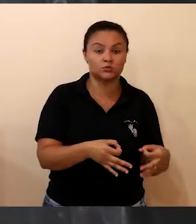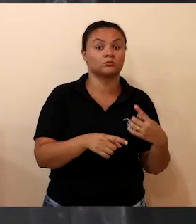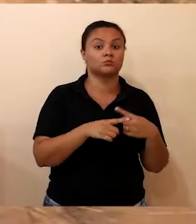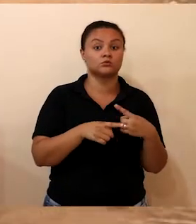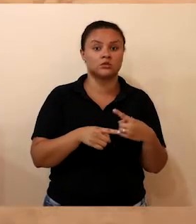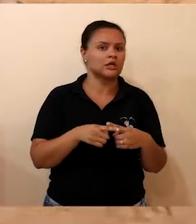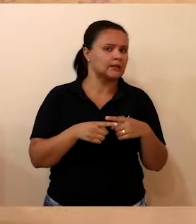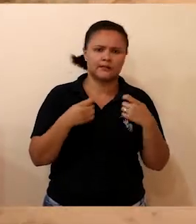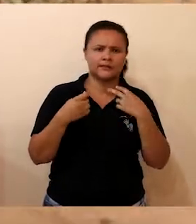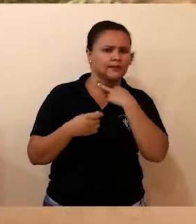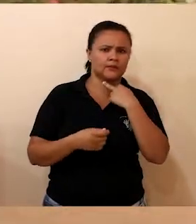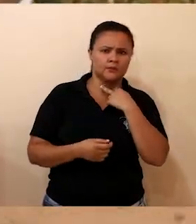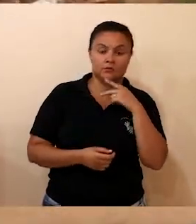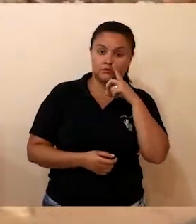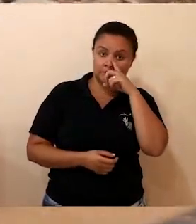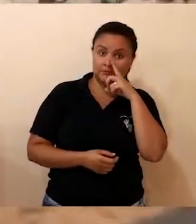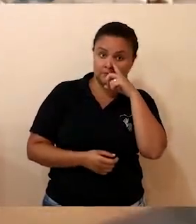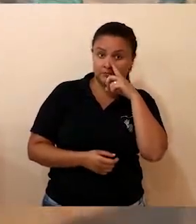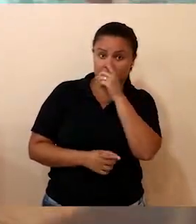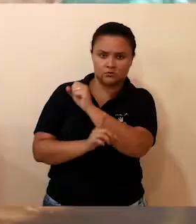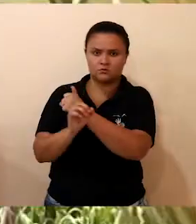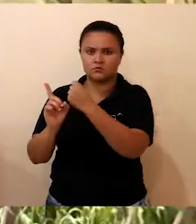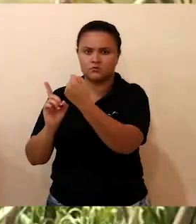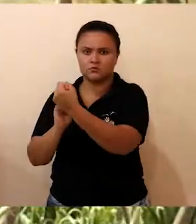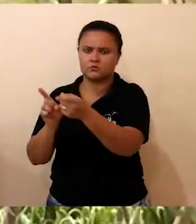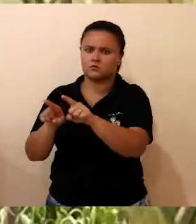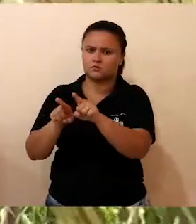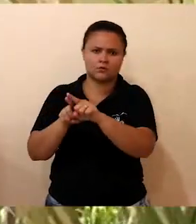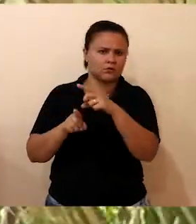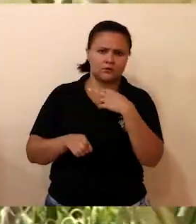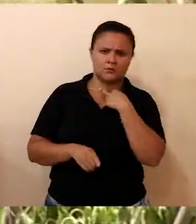ofereçam riscos à comunidade e nem afetem o meio ambiente de maneira negativa.